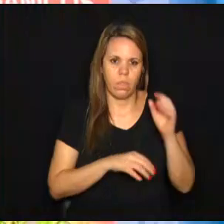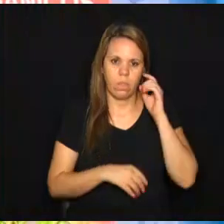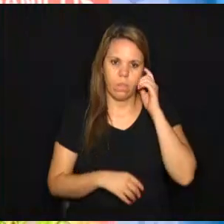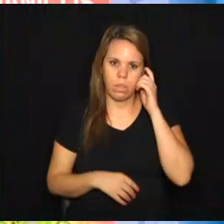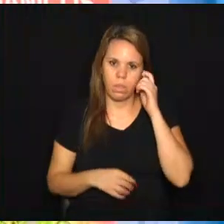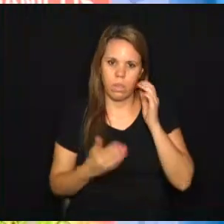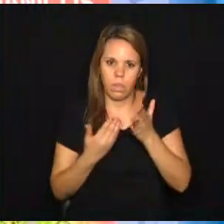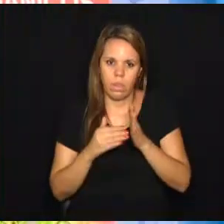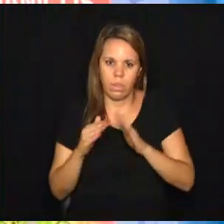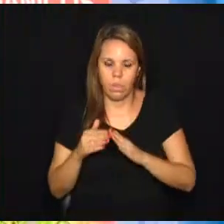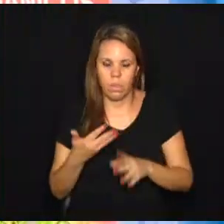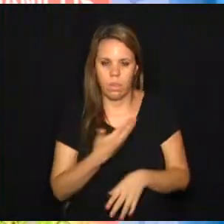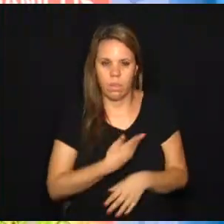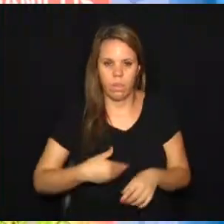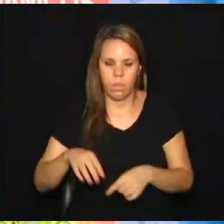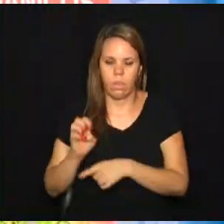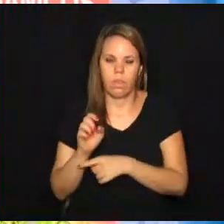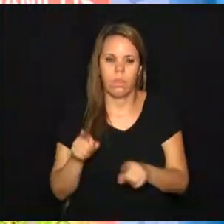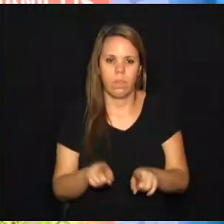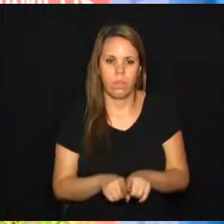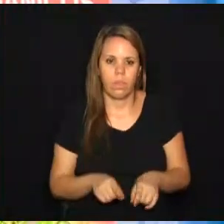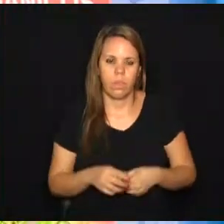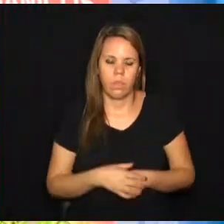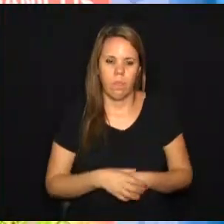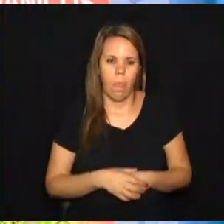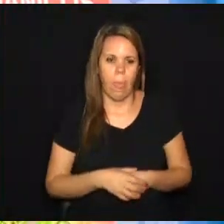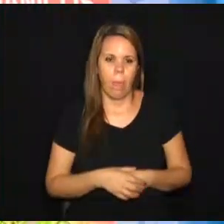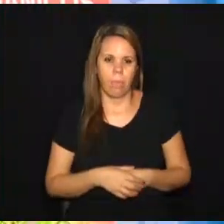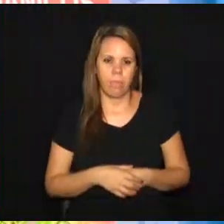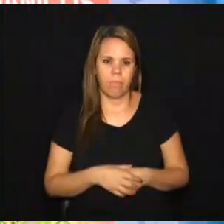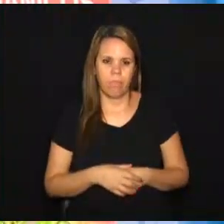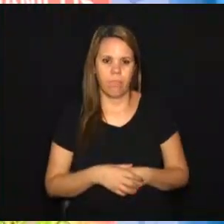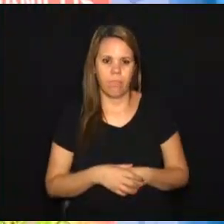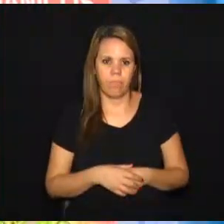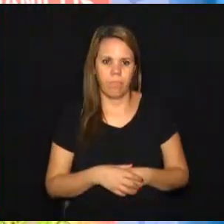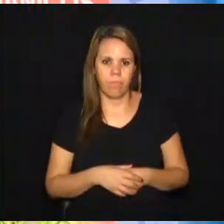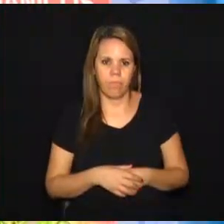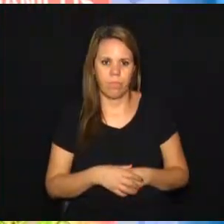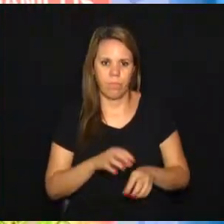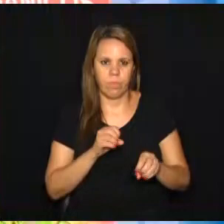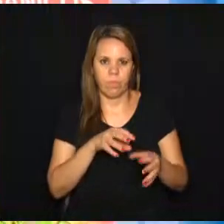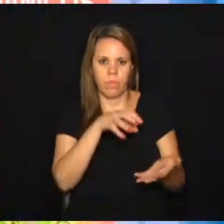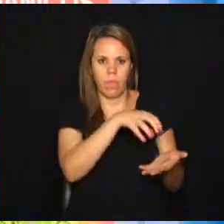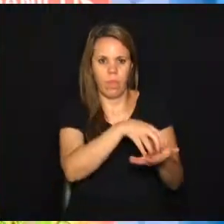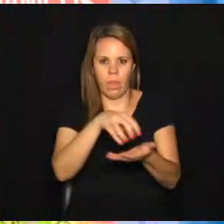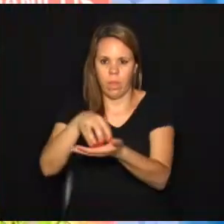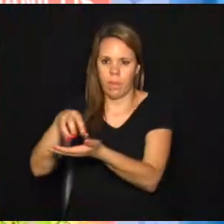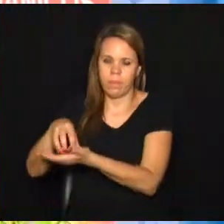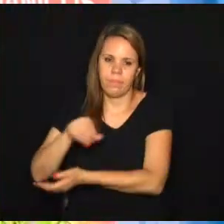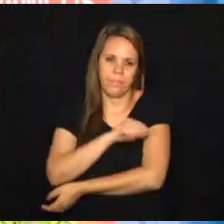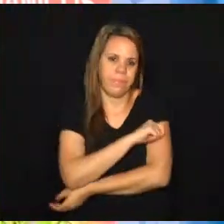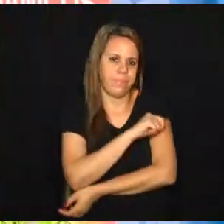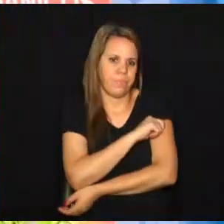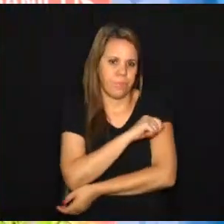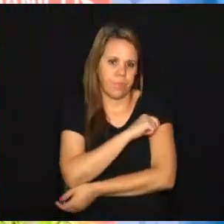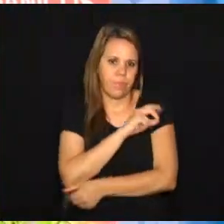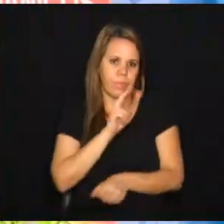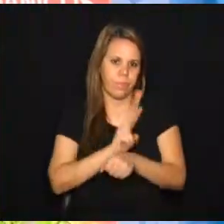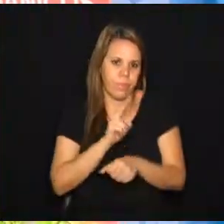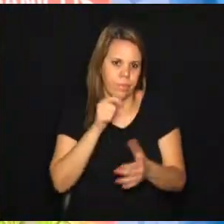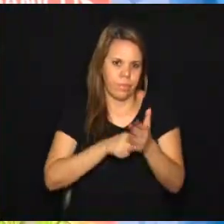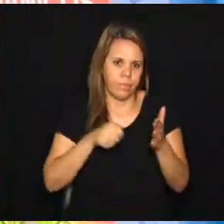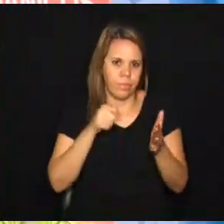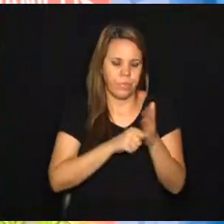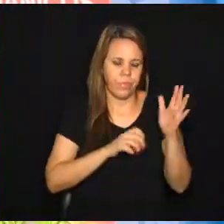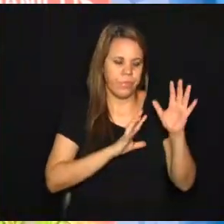com as escolas estaduais, a gente tem formado núcleos de alunos que preservam, que lutam